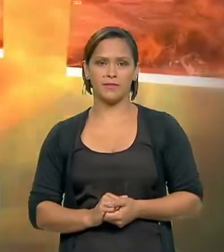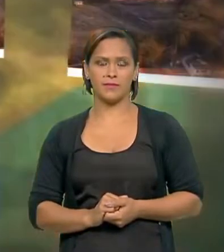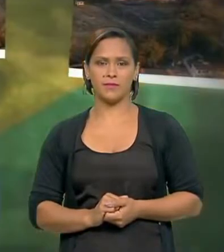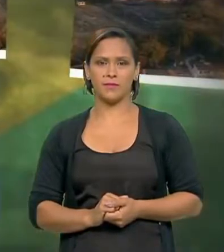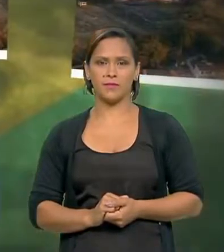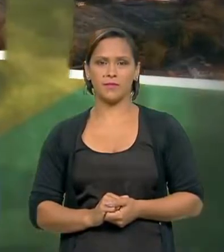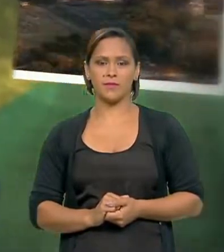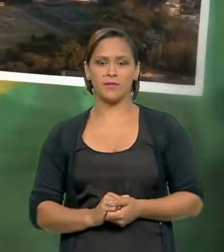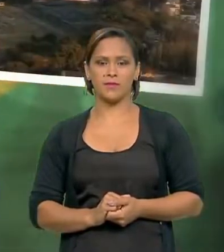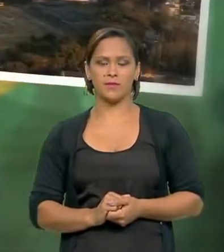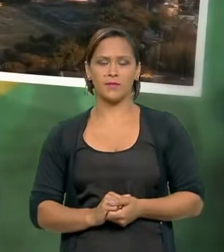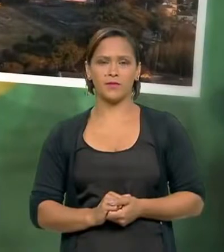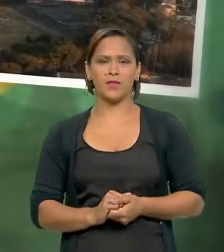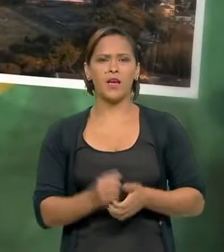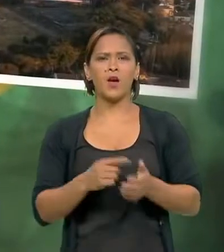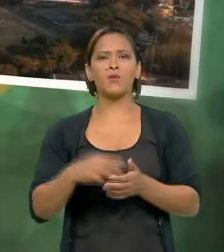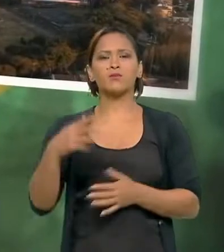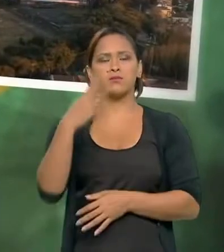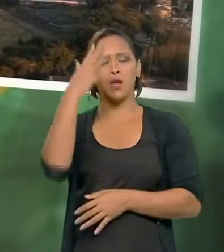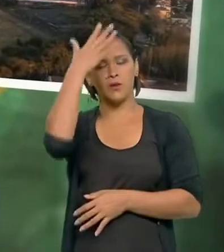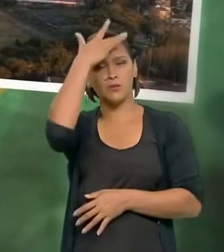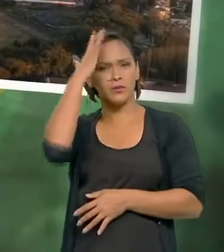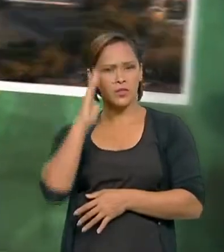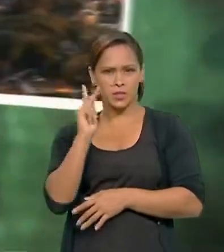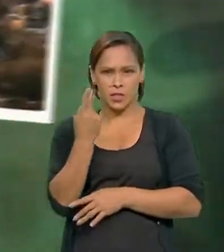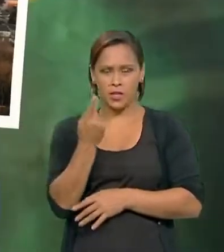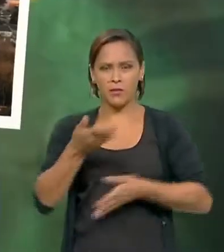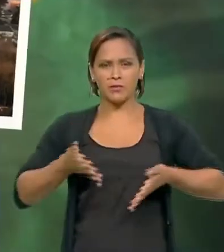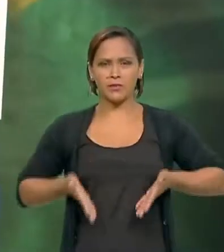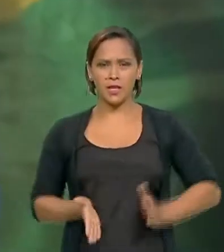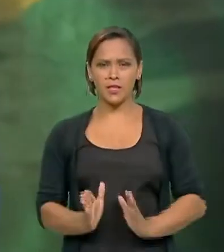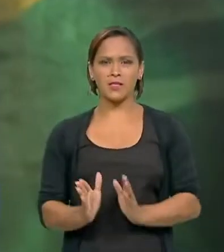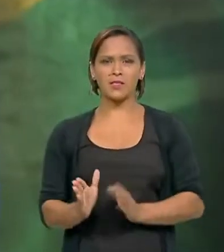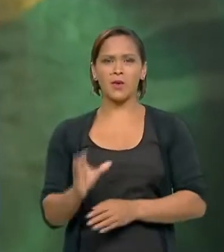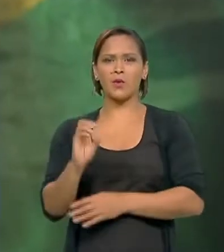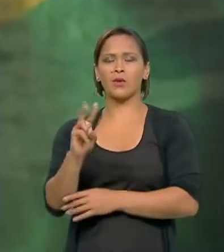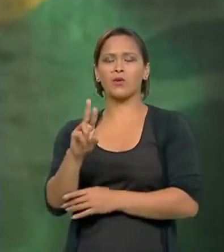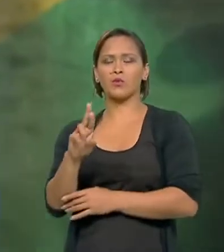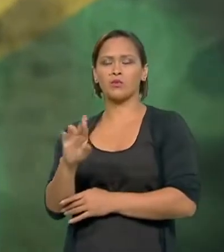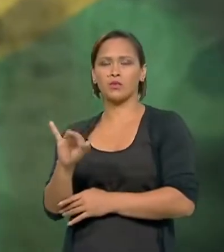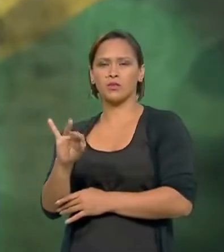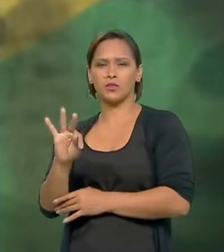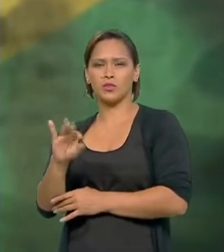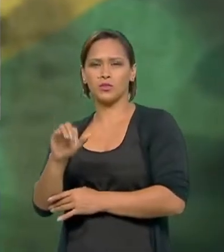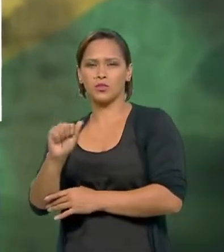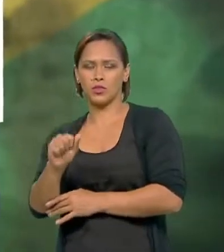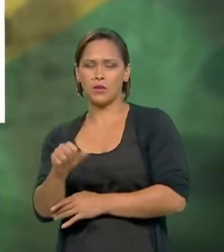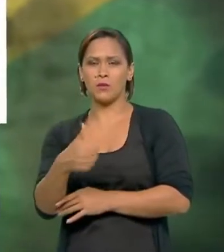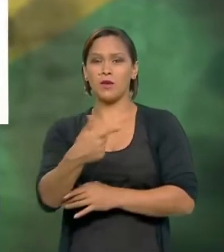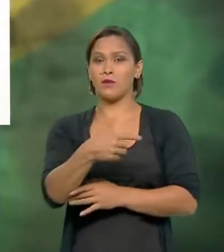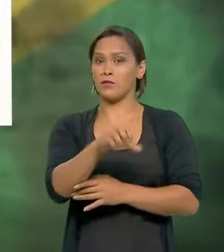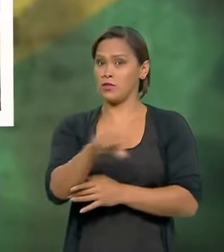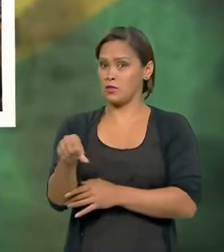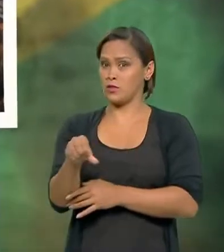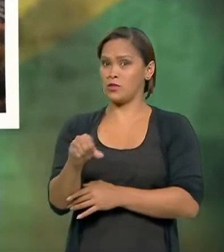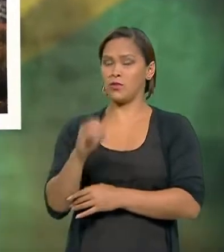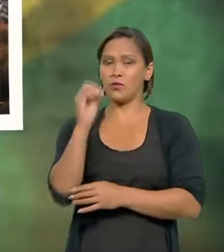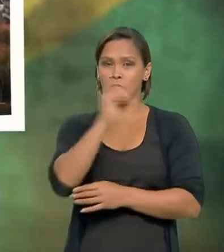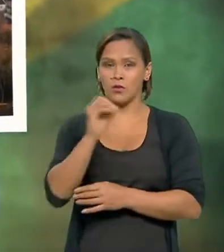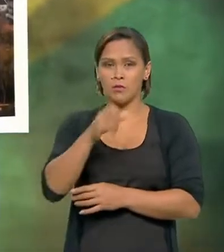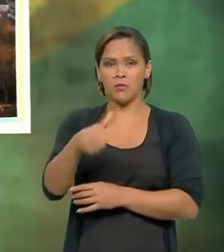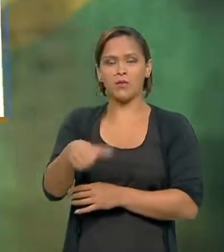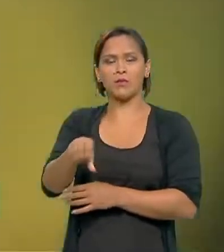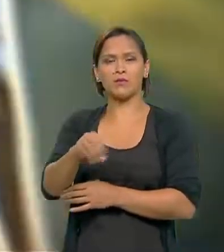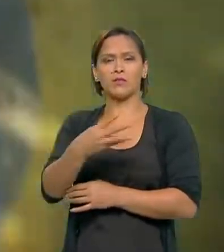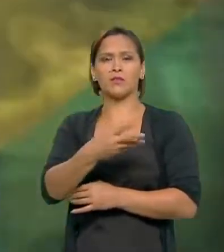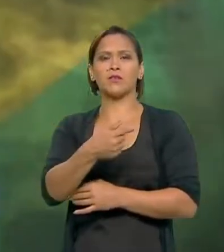General Augusto Heleno Ribeiro Pereira nasceu em Curitiba, no Paraná, em 29 de outubro de 1947